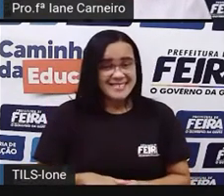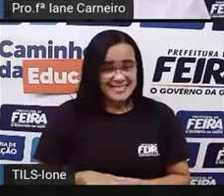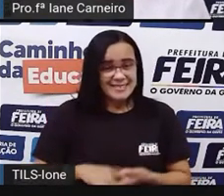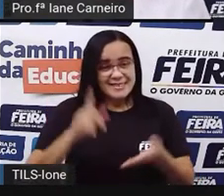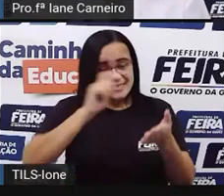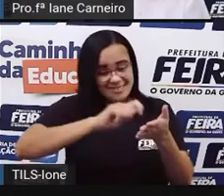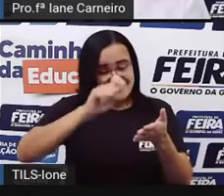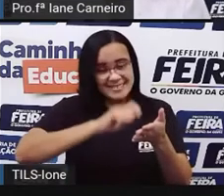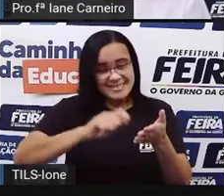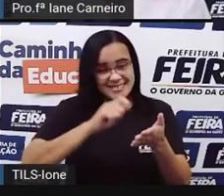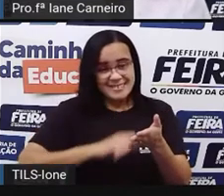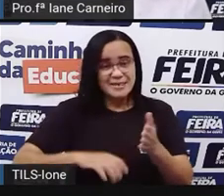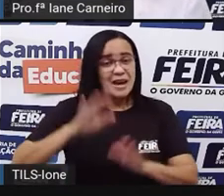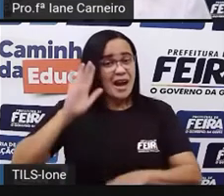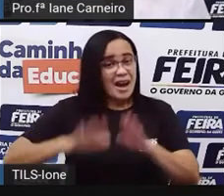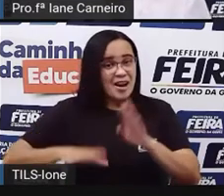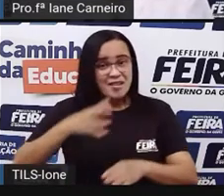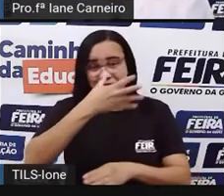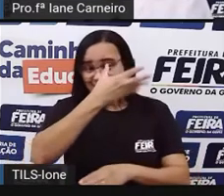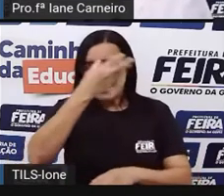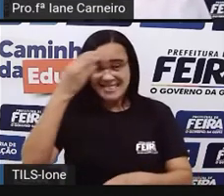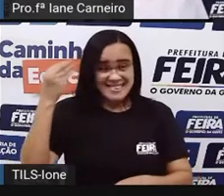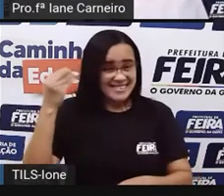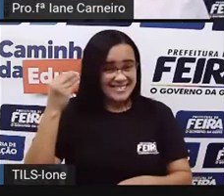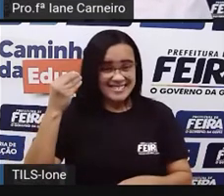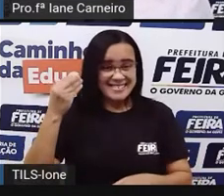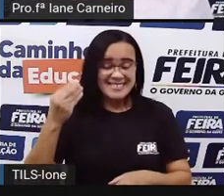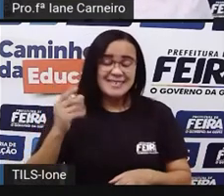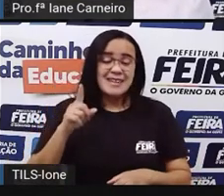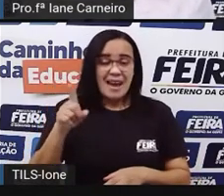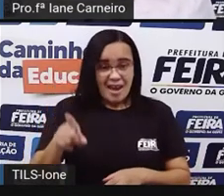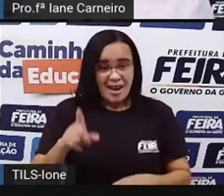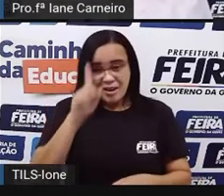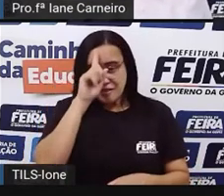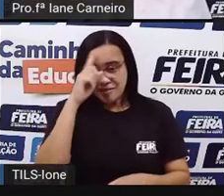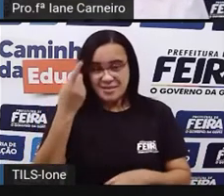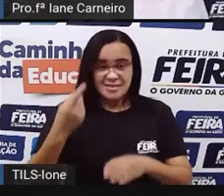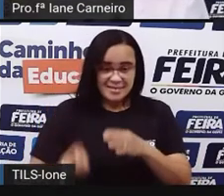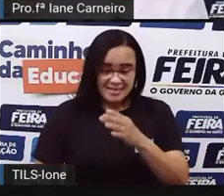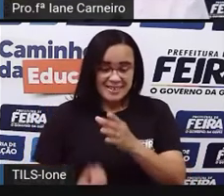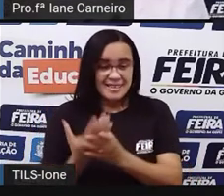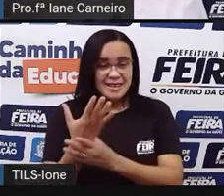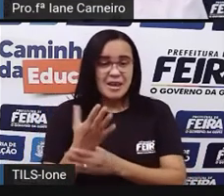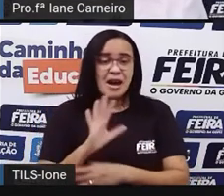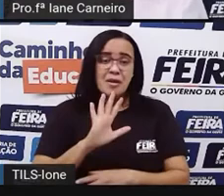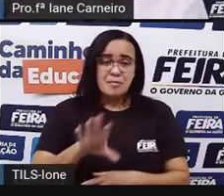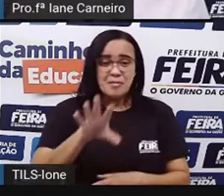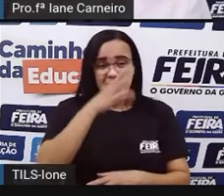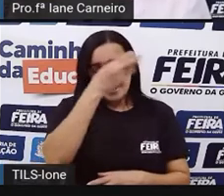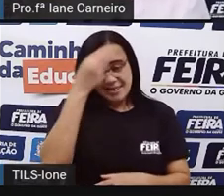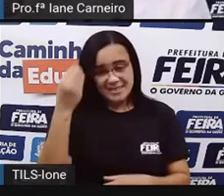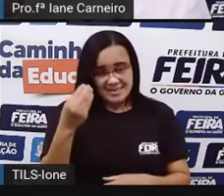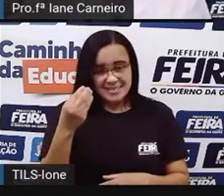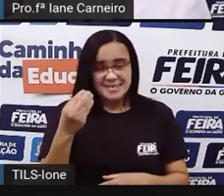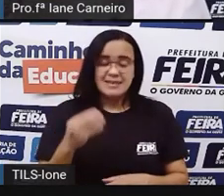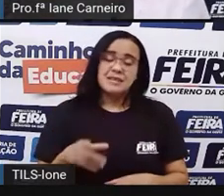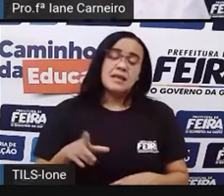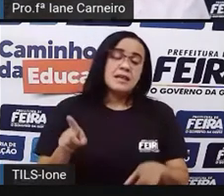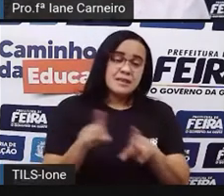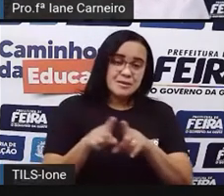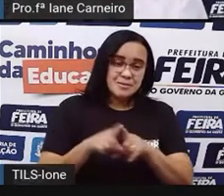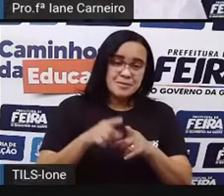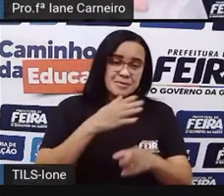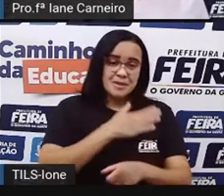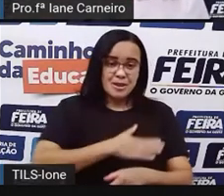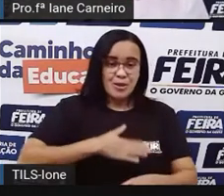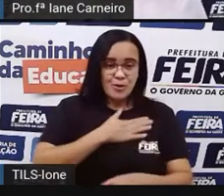esquecia do próprio código que ela criou, né? E aí, também, eu gostava de fazer brincadeiras com as letras do meu nome. Então, eu fazia um formato